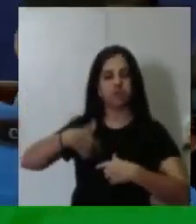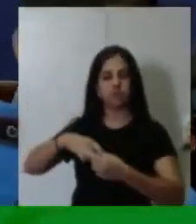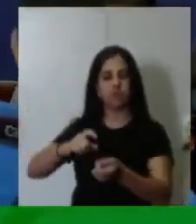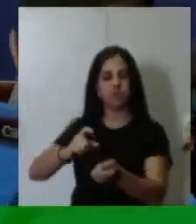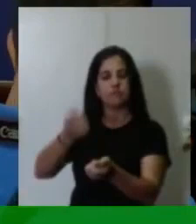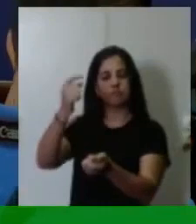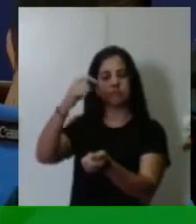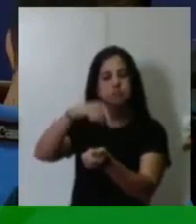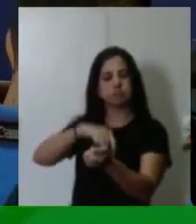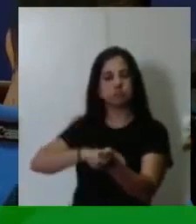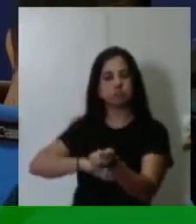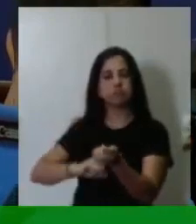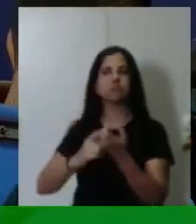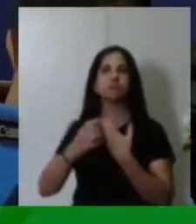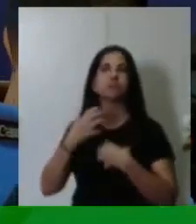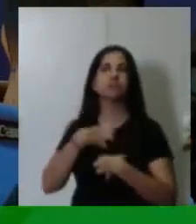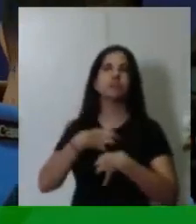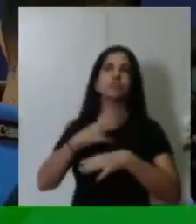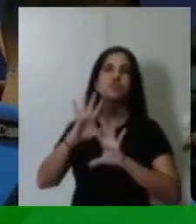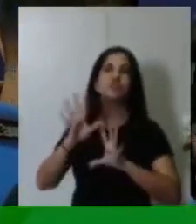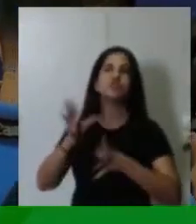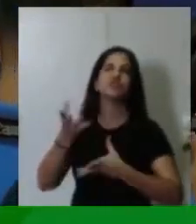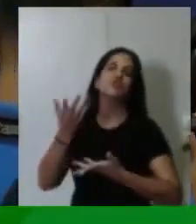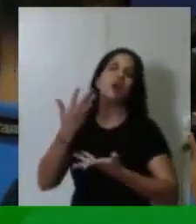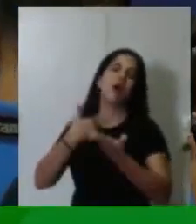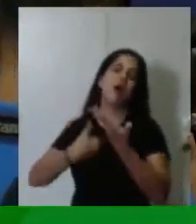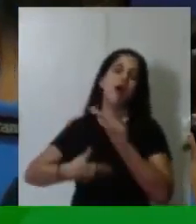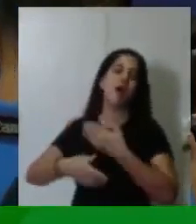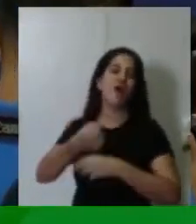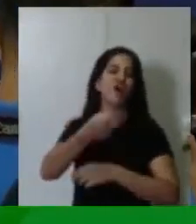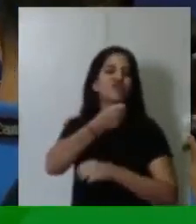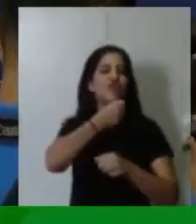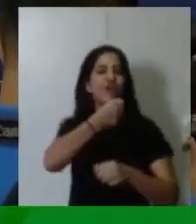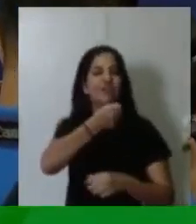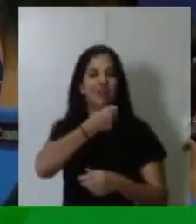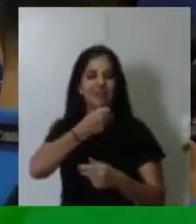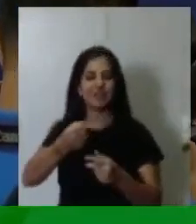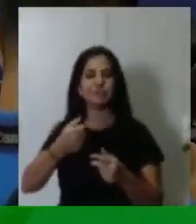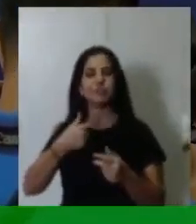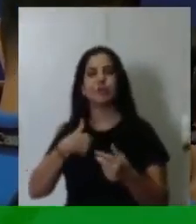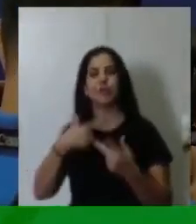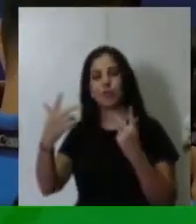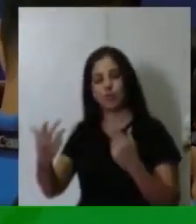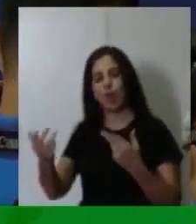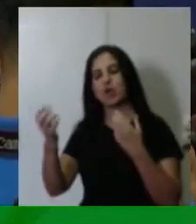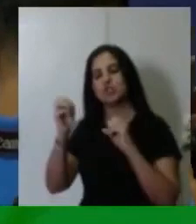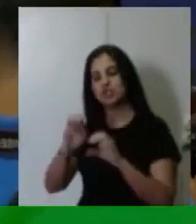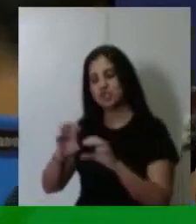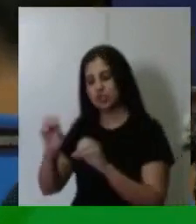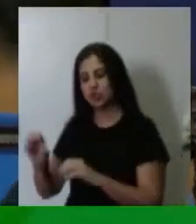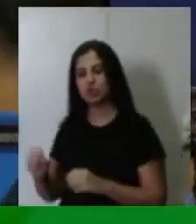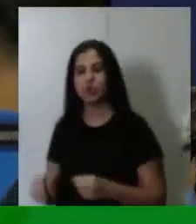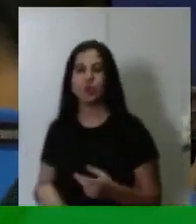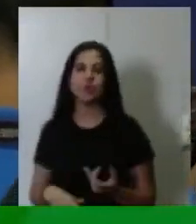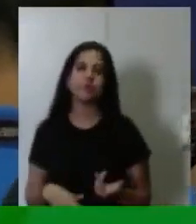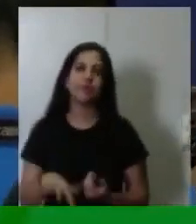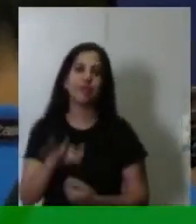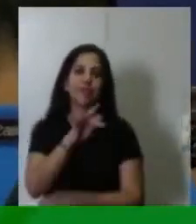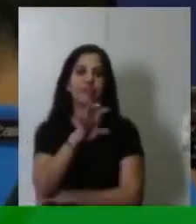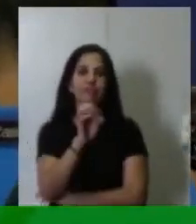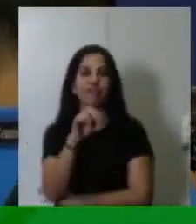fez essa transfusão de sangue em muita gente e uma delas fui eu. Ah, Fernando Collor,